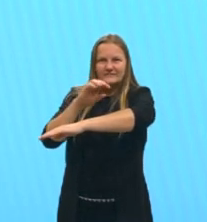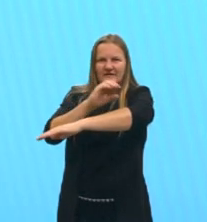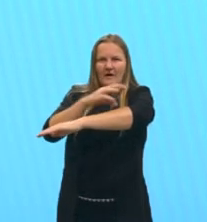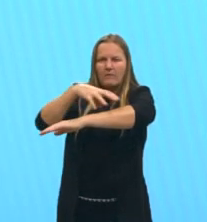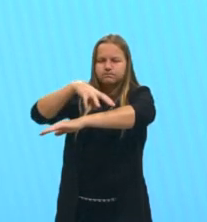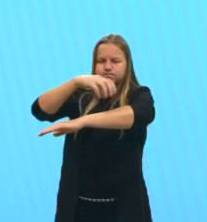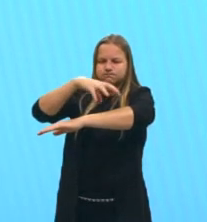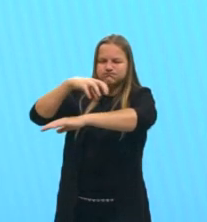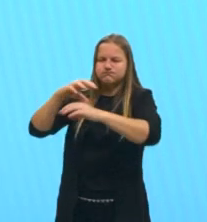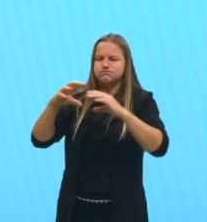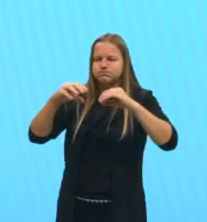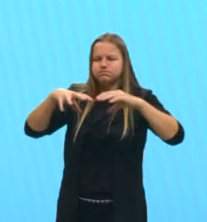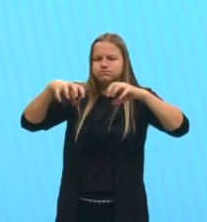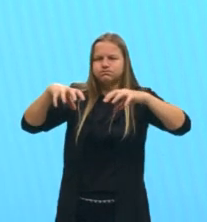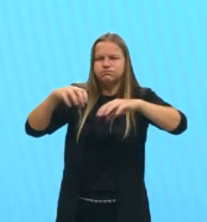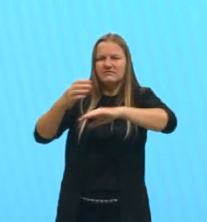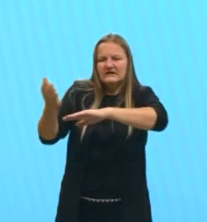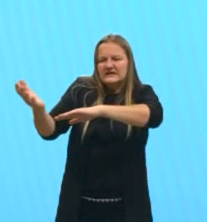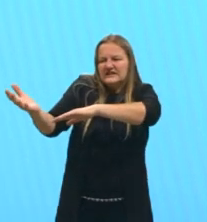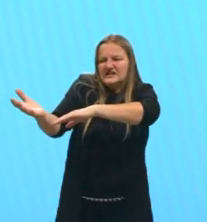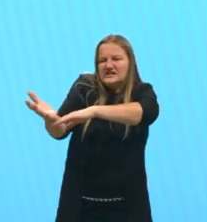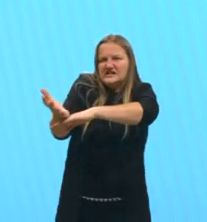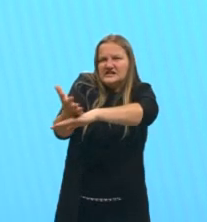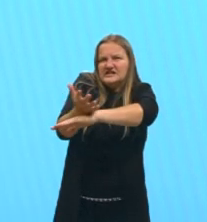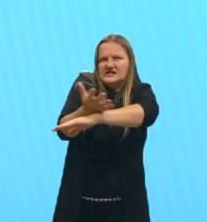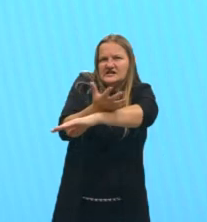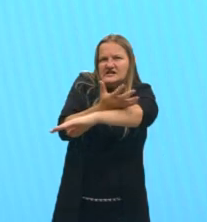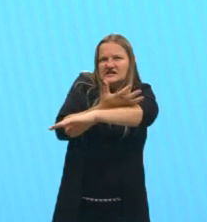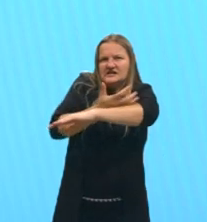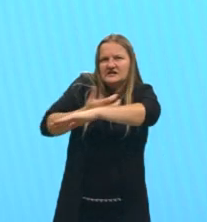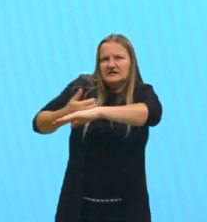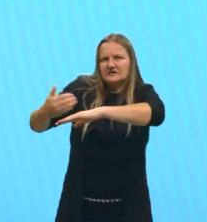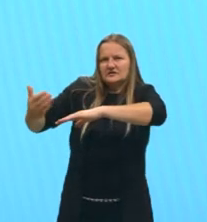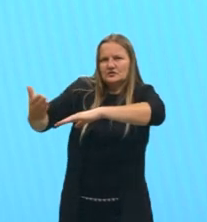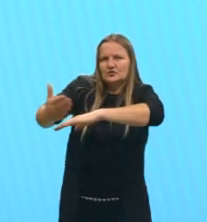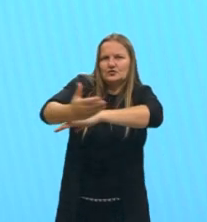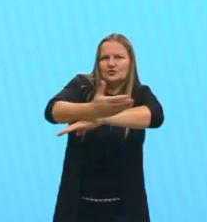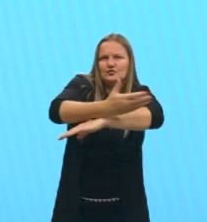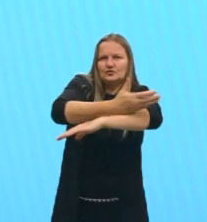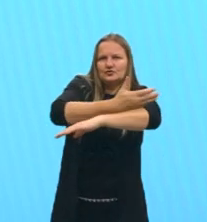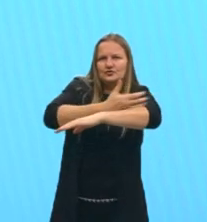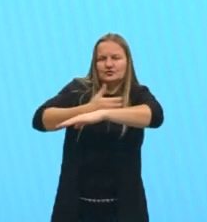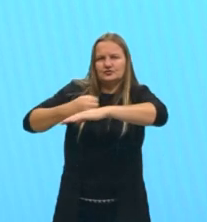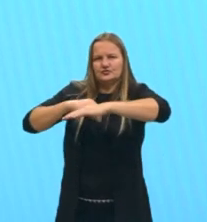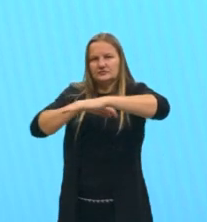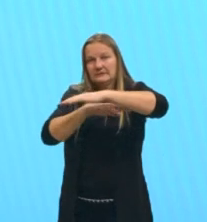recolhida através da raspagem mesmo, ele é feito uma coleta por cima para retirar esses sólidos.